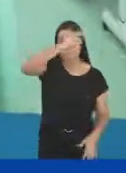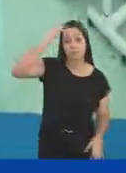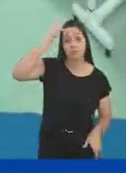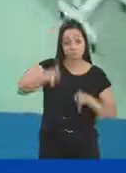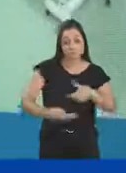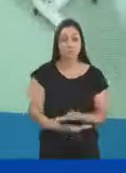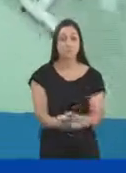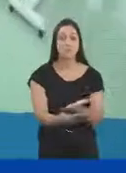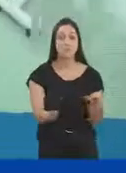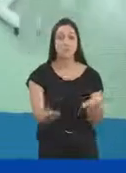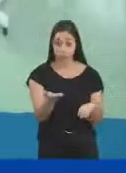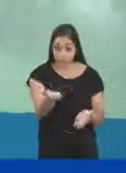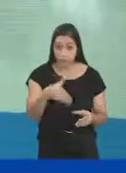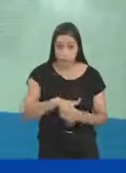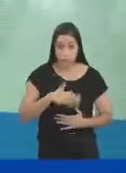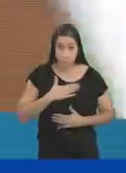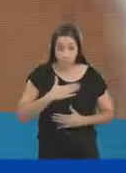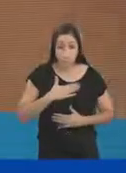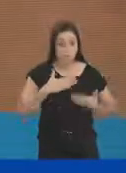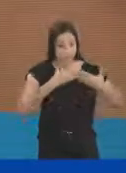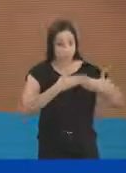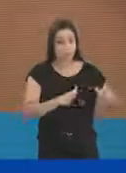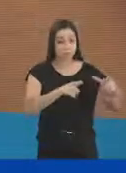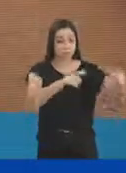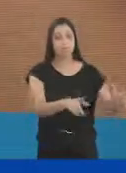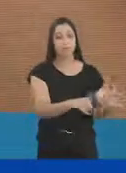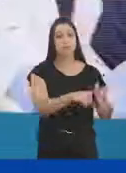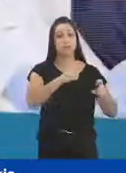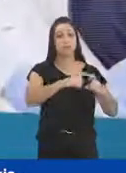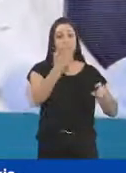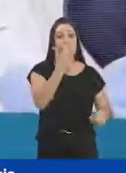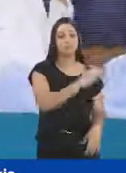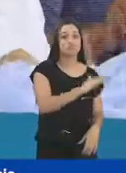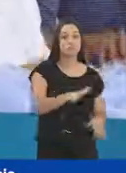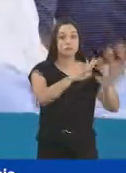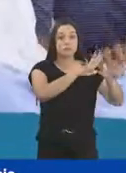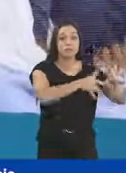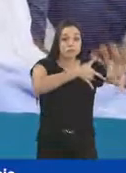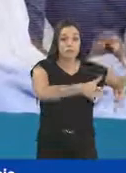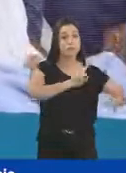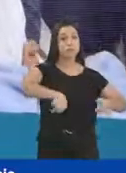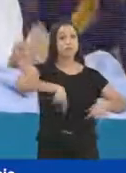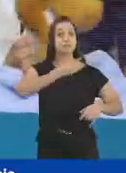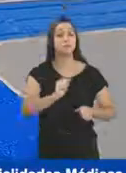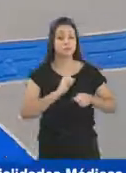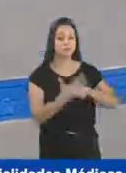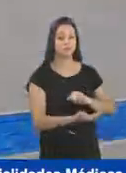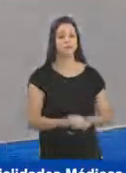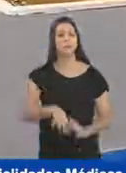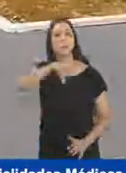pertence ao nosso povo. E com o seu voto, vamos abrir uma ala de pediatria, um setor de internações, depois da pandemia.